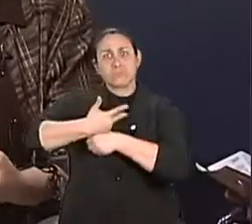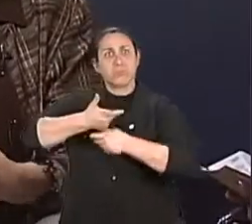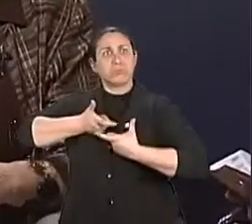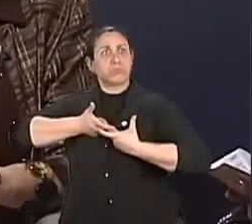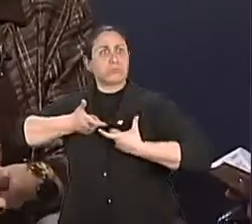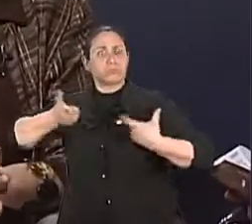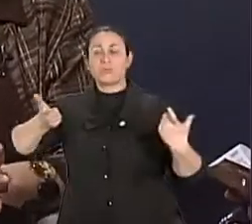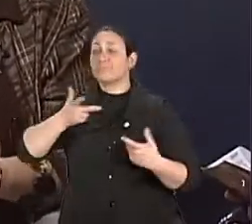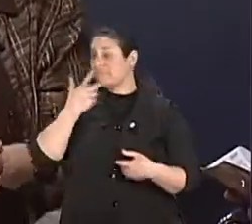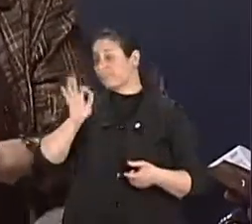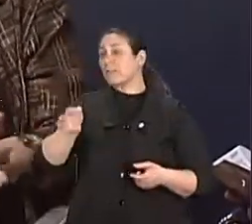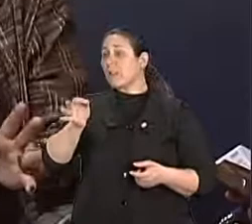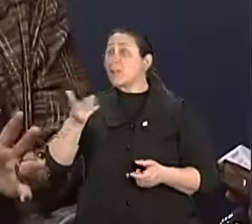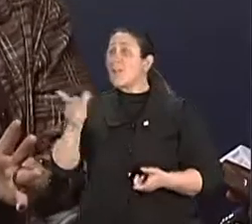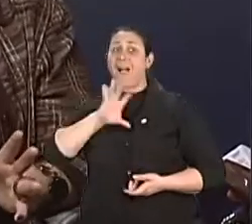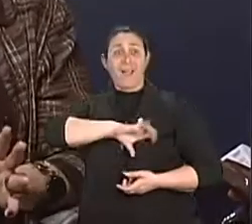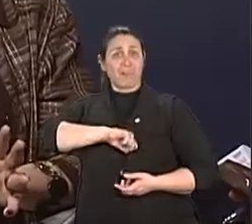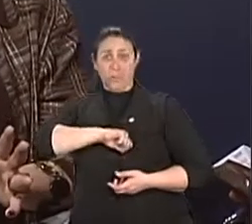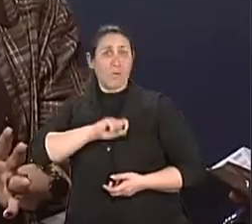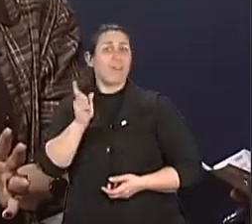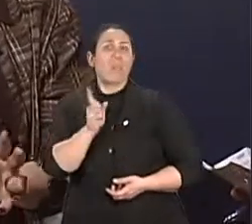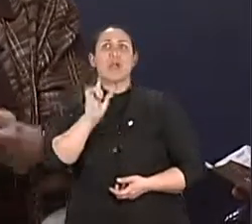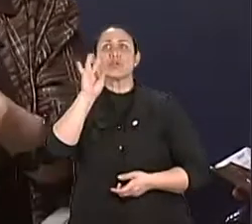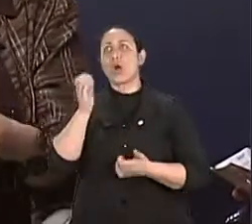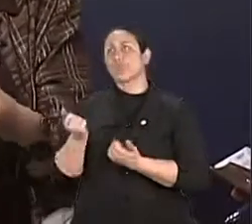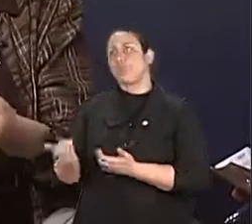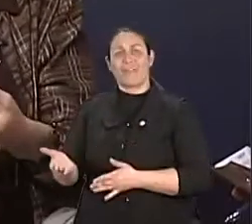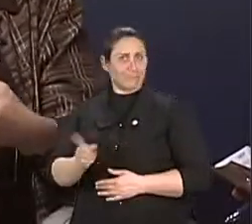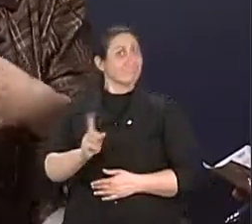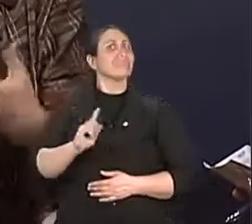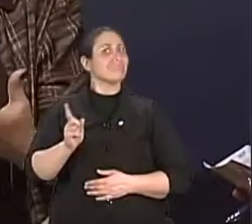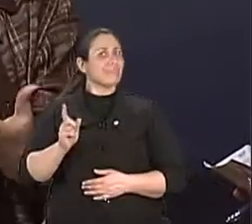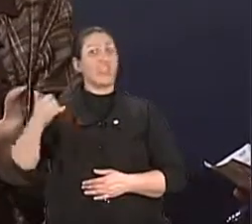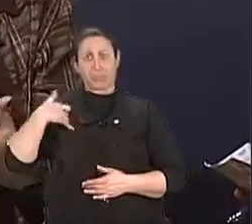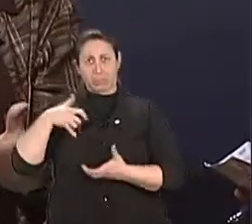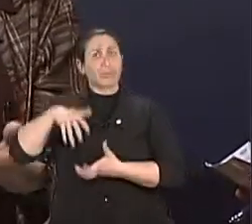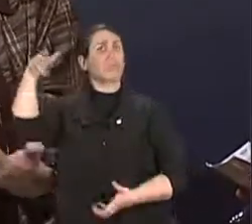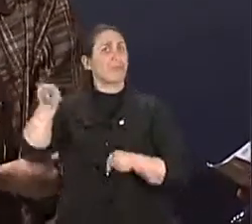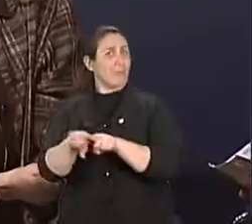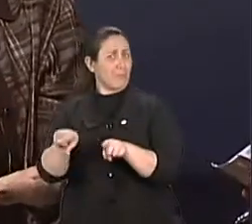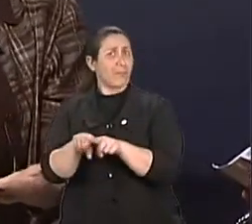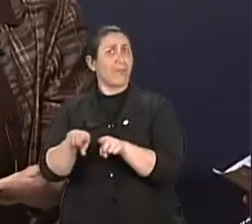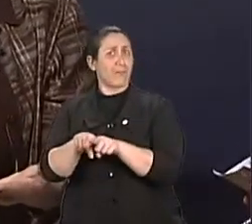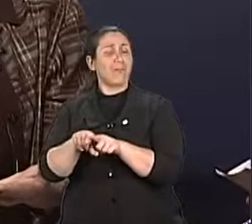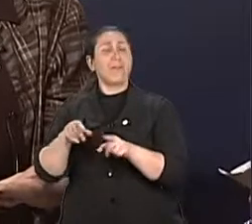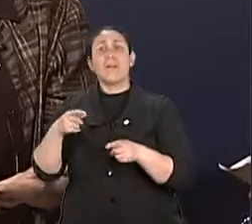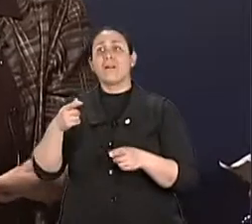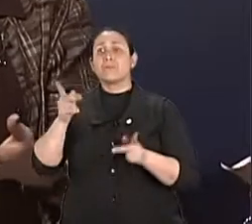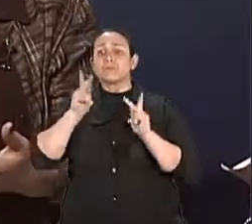te apaixona, tu não te apaixona por nada. Alguma coisa muito boa te atraiu também.